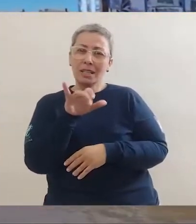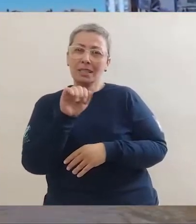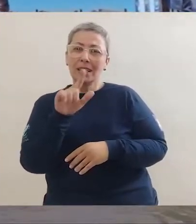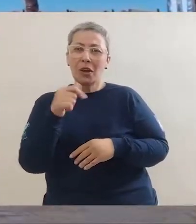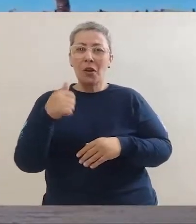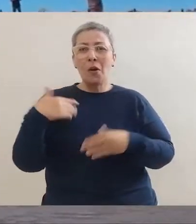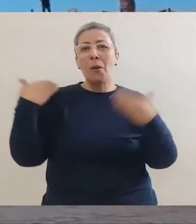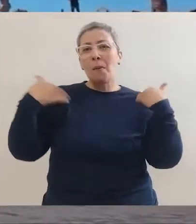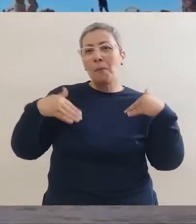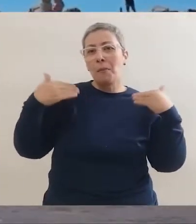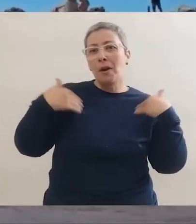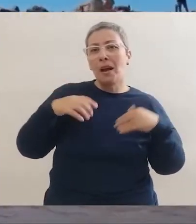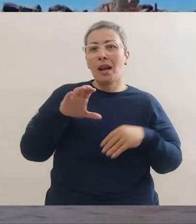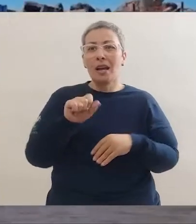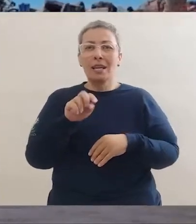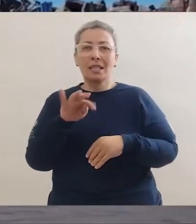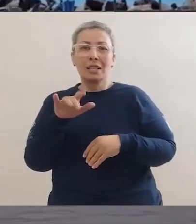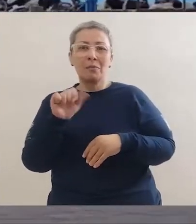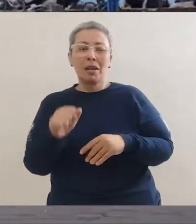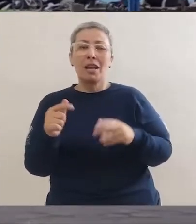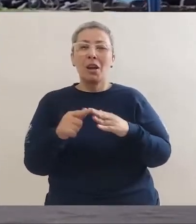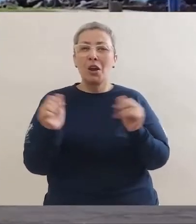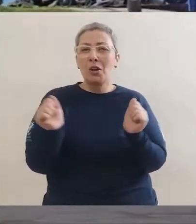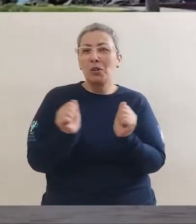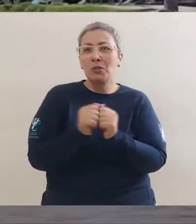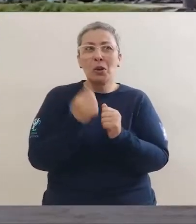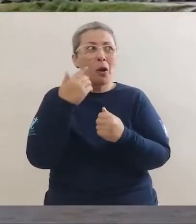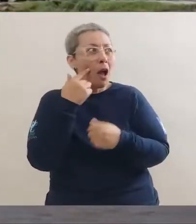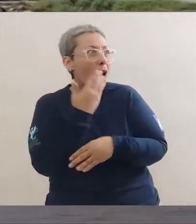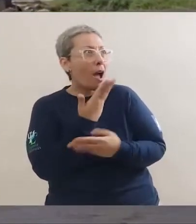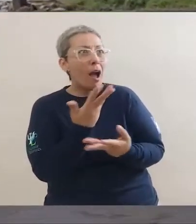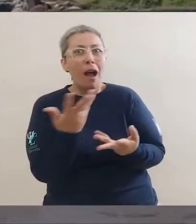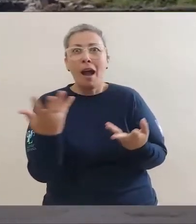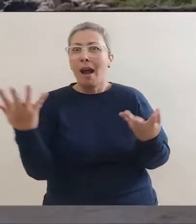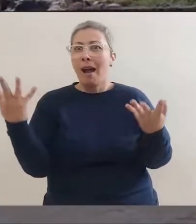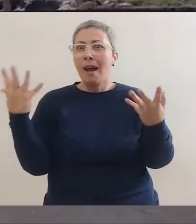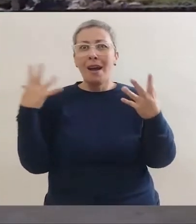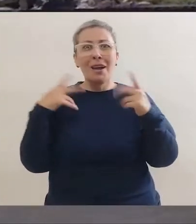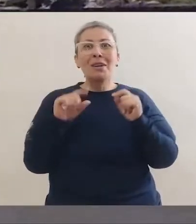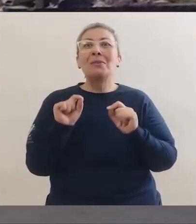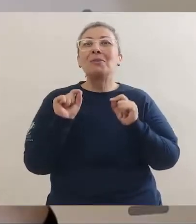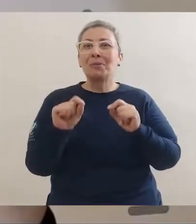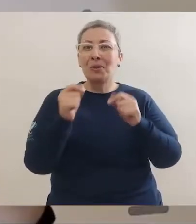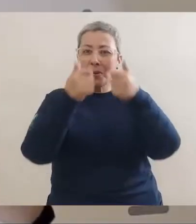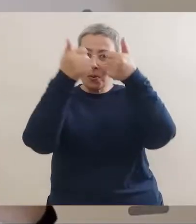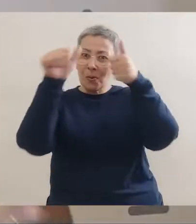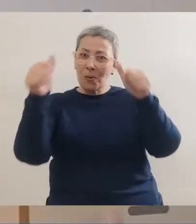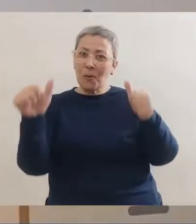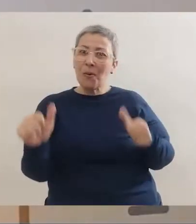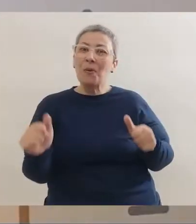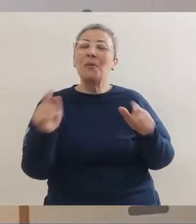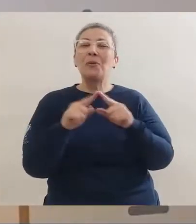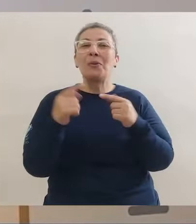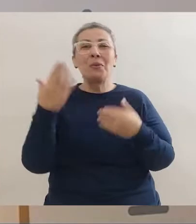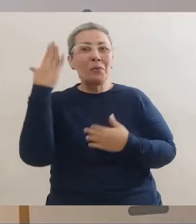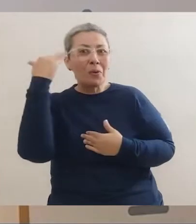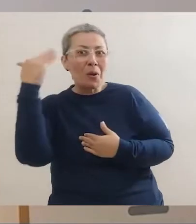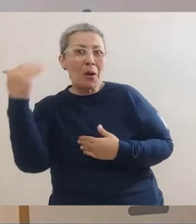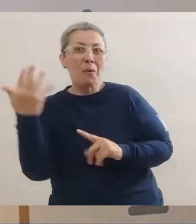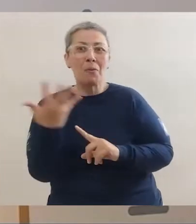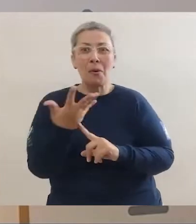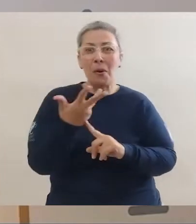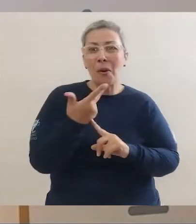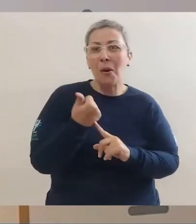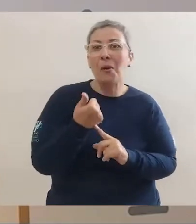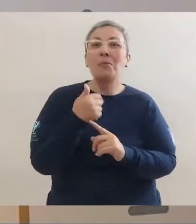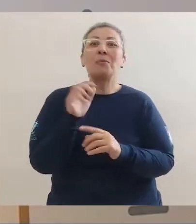de cristal. Em nosso passeio de catamarã, M e Sofia ficaram encantadas com as esculturas desse